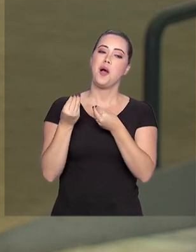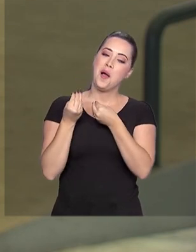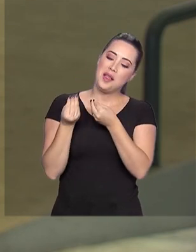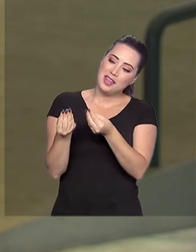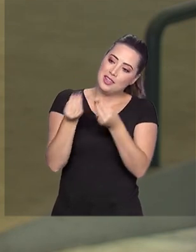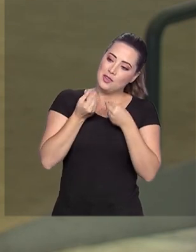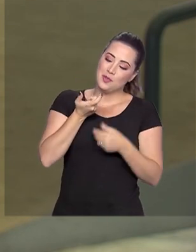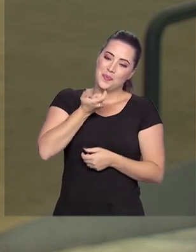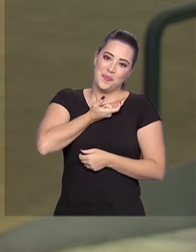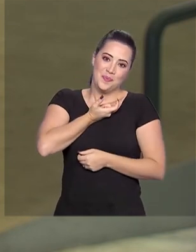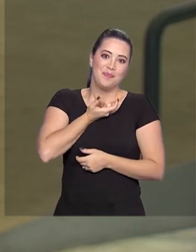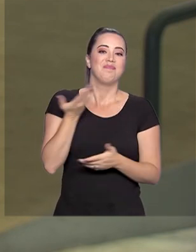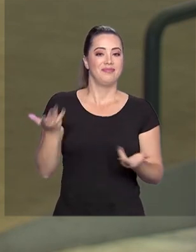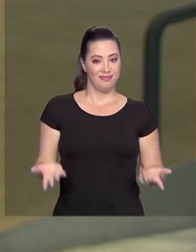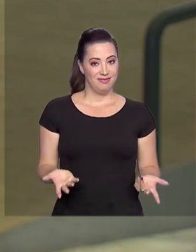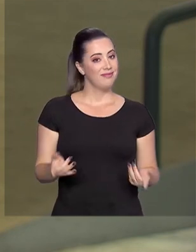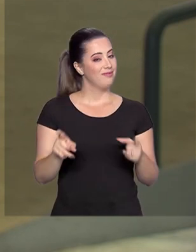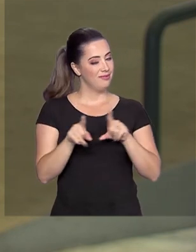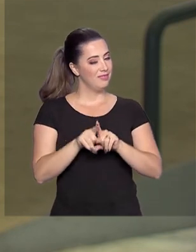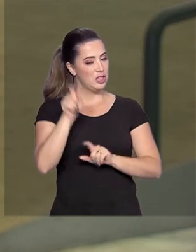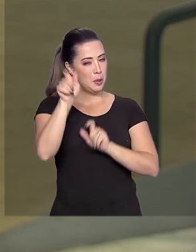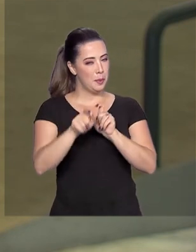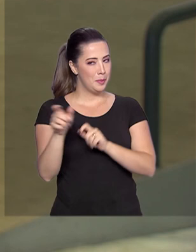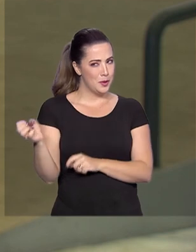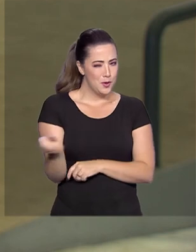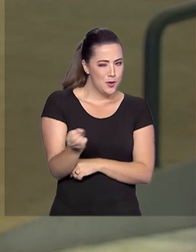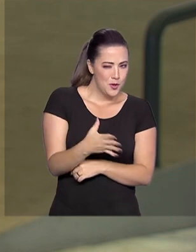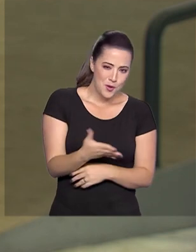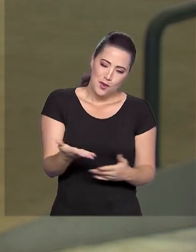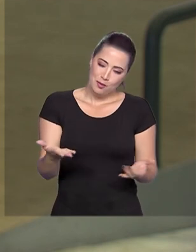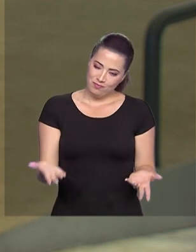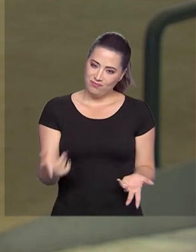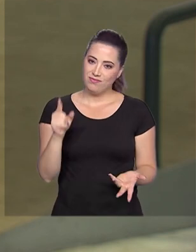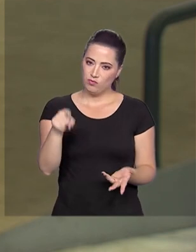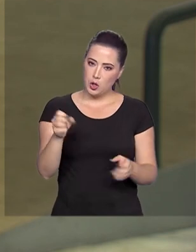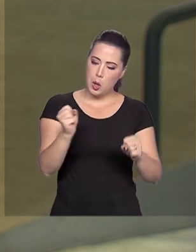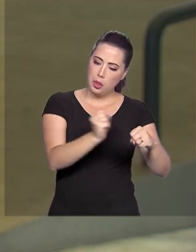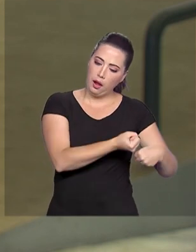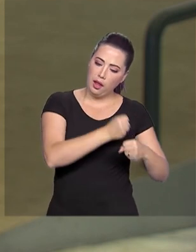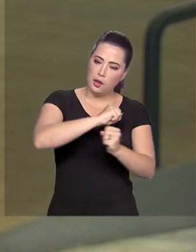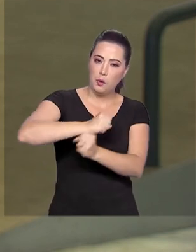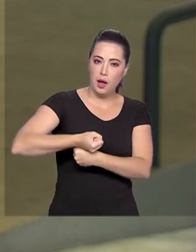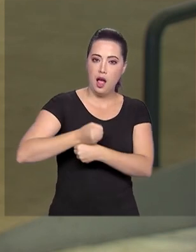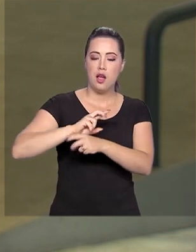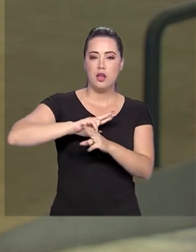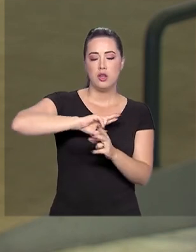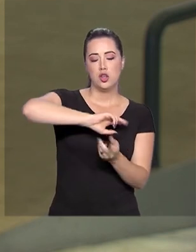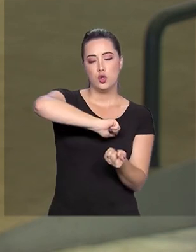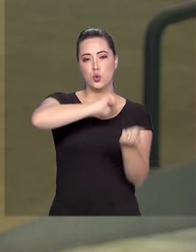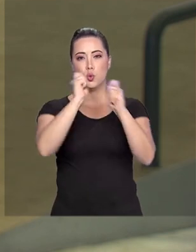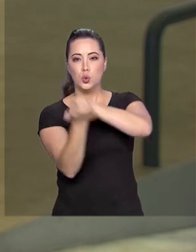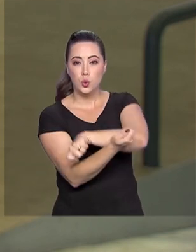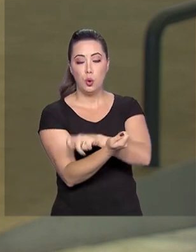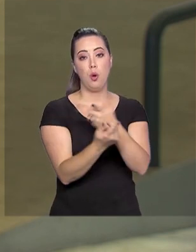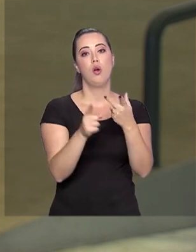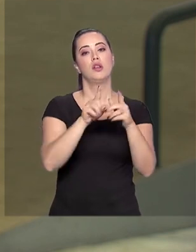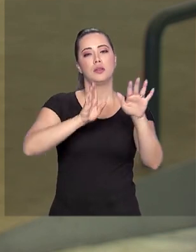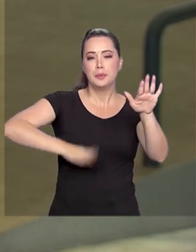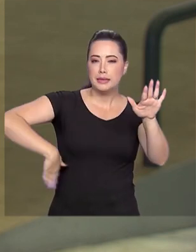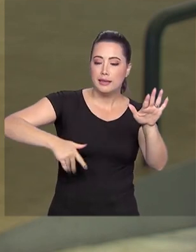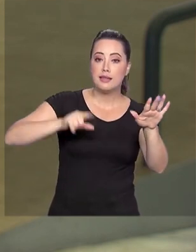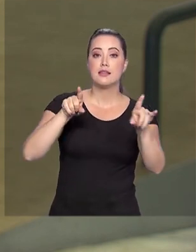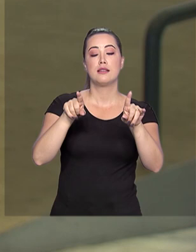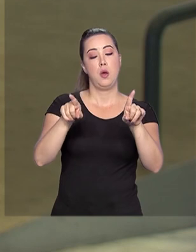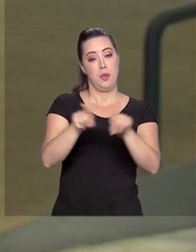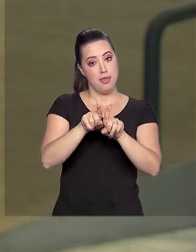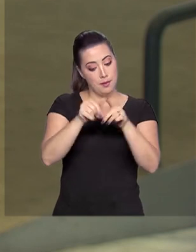para cá. E também medalhistas mais recentes, que a gente conhece da canoagem, judô, taekwondo, natação, também estiveram aqui.